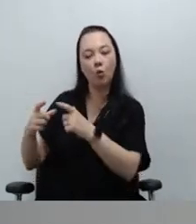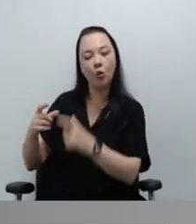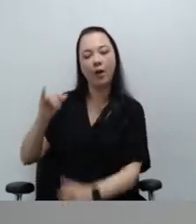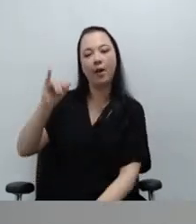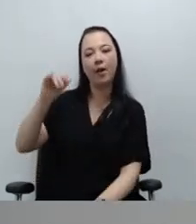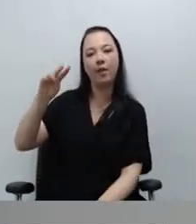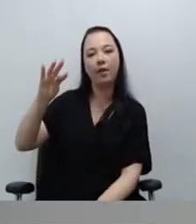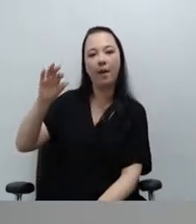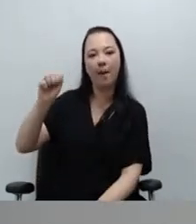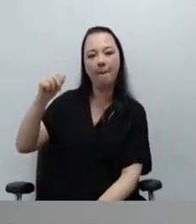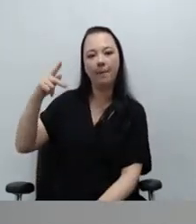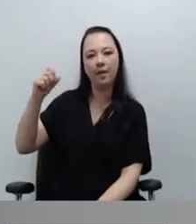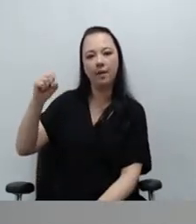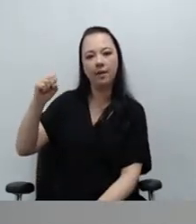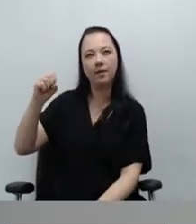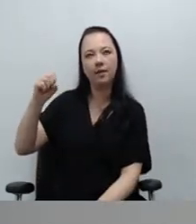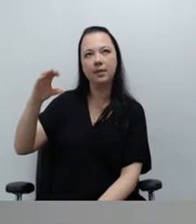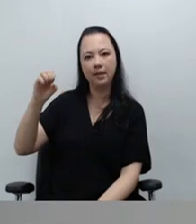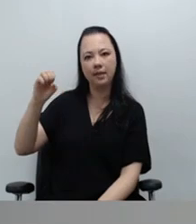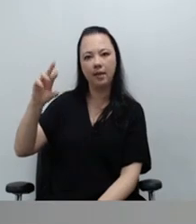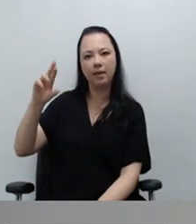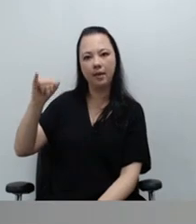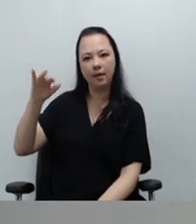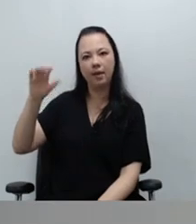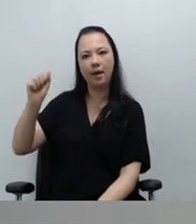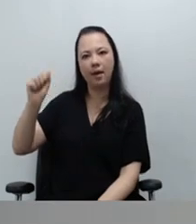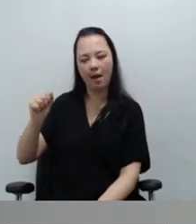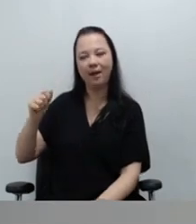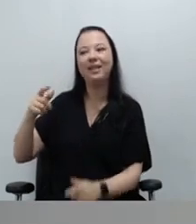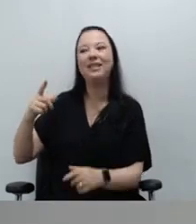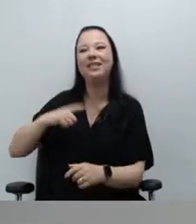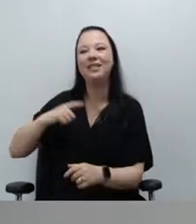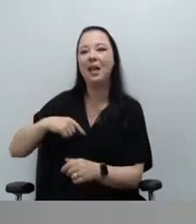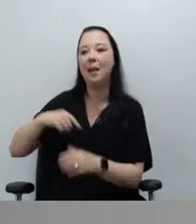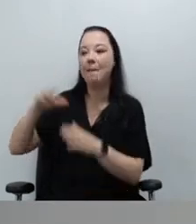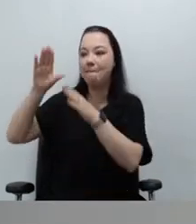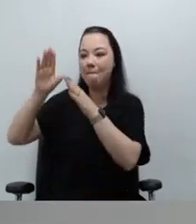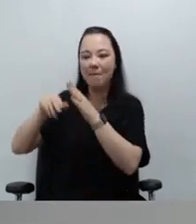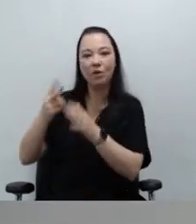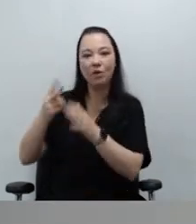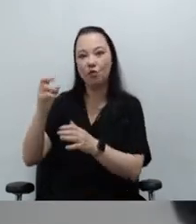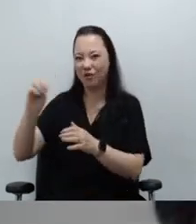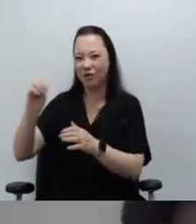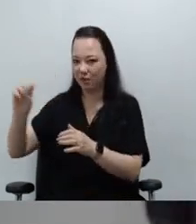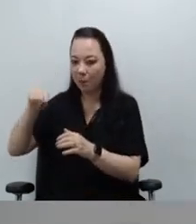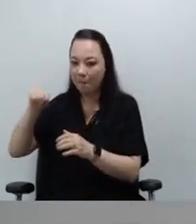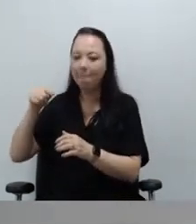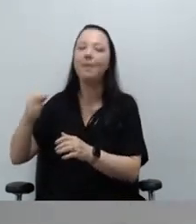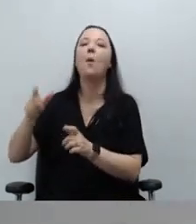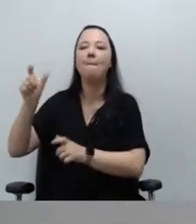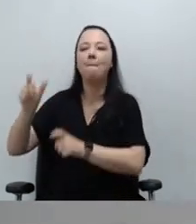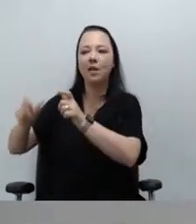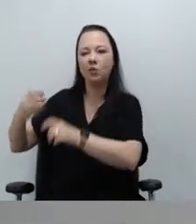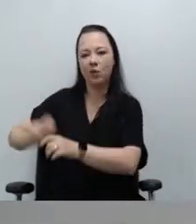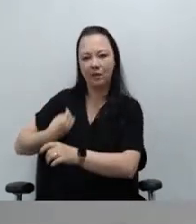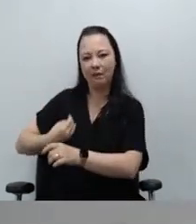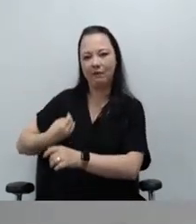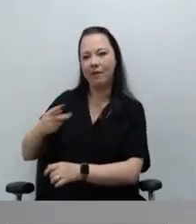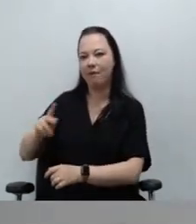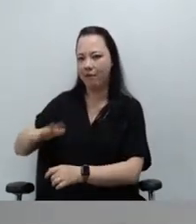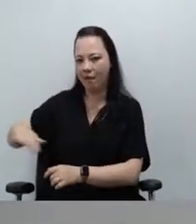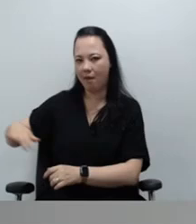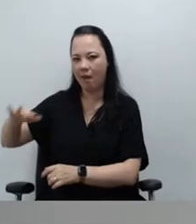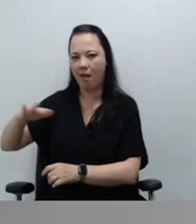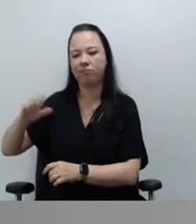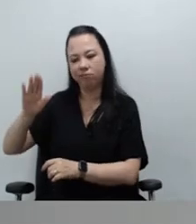menos de 200 mil habitantes, tem dois conselhos tutelares, porque essa métrica dos 200 mil